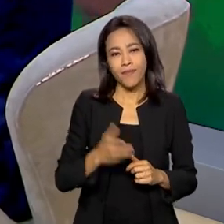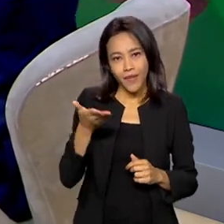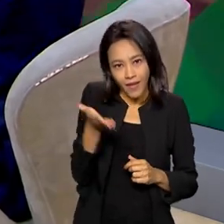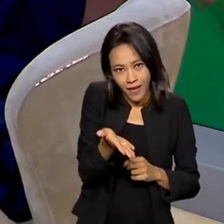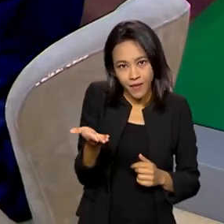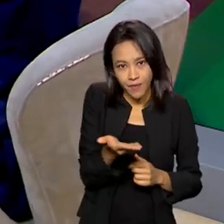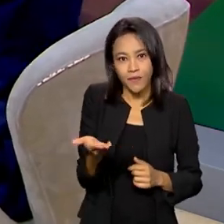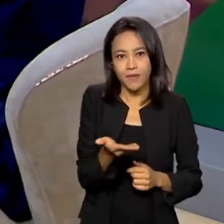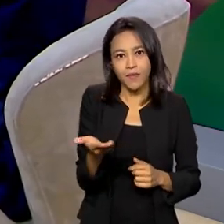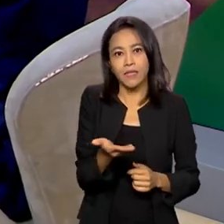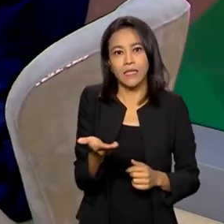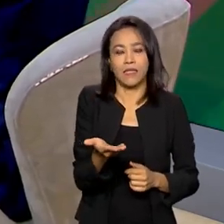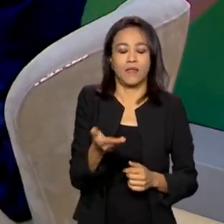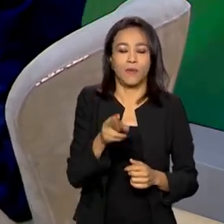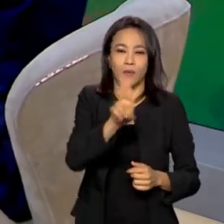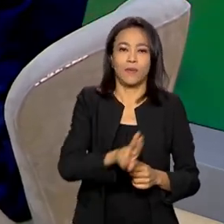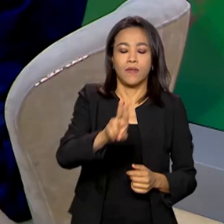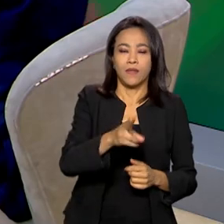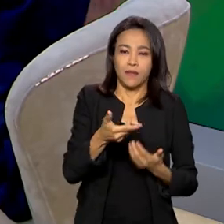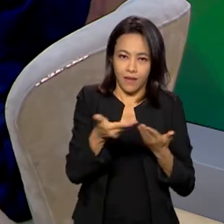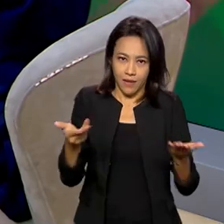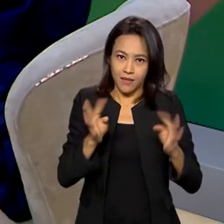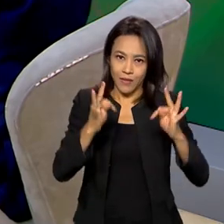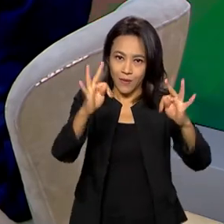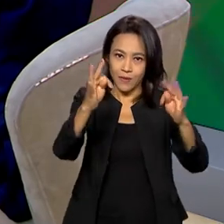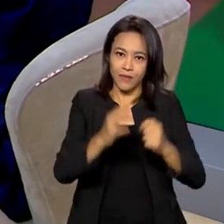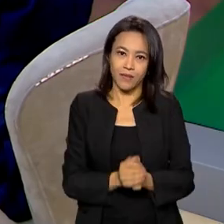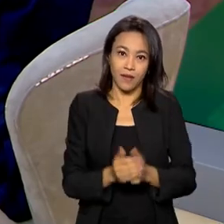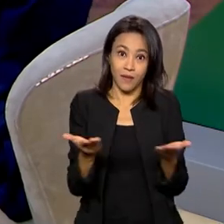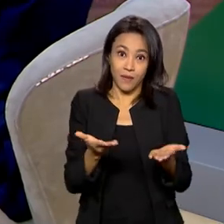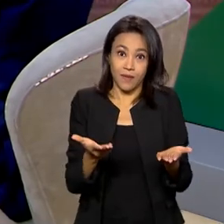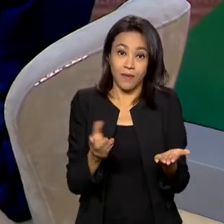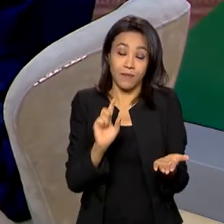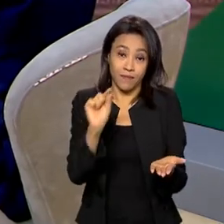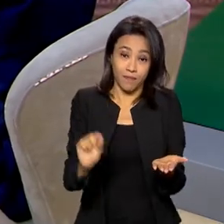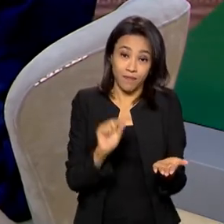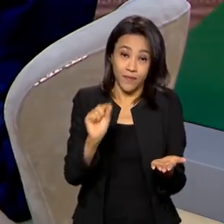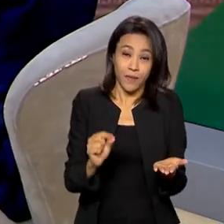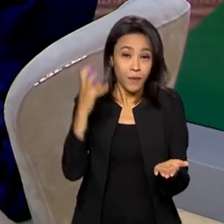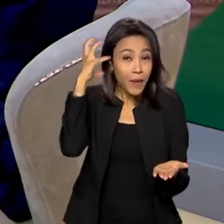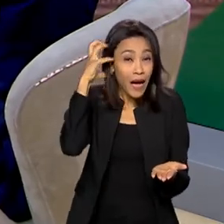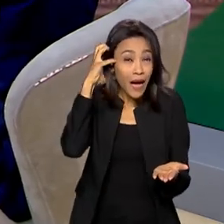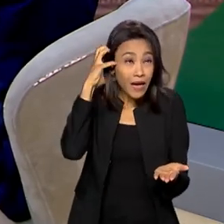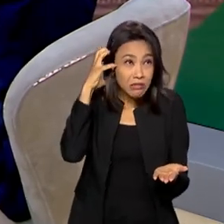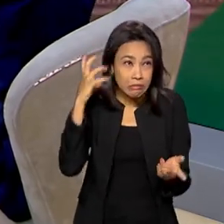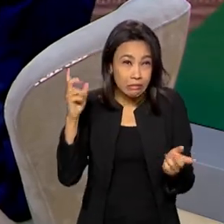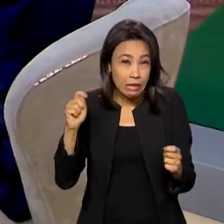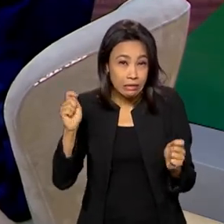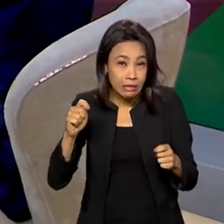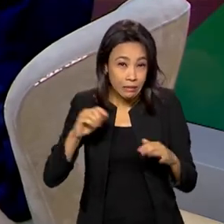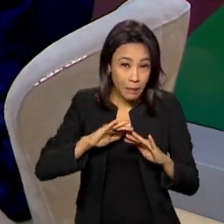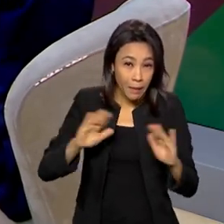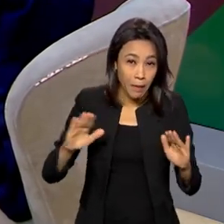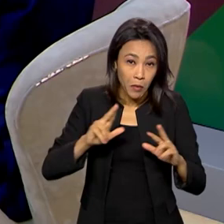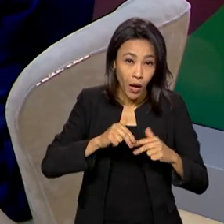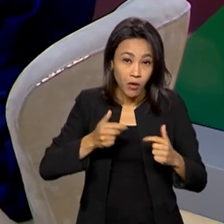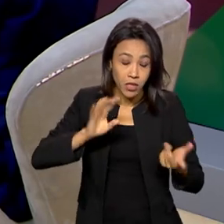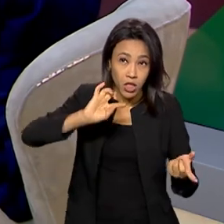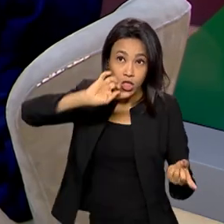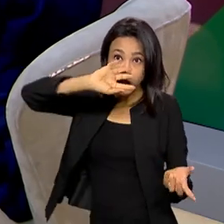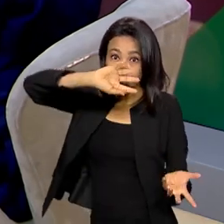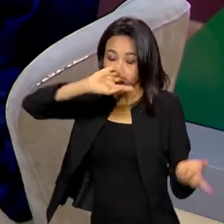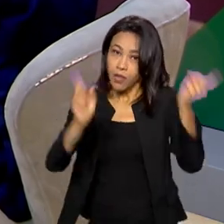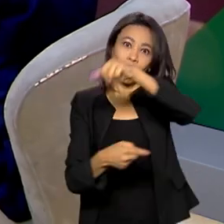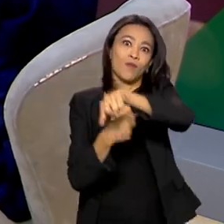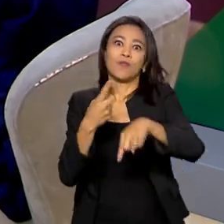transversalmente vamos dizer a toda essa tecnologia. Traz de novo o receio de que o rádio possa acabar com uma nova revolução tecnológica como podemos